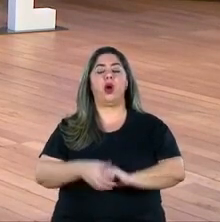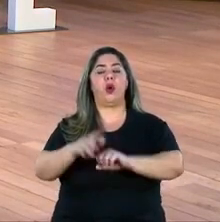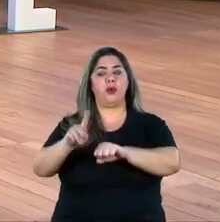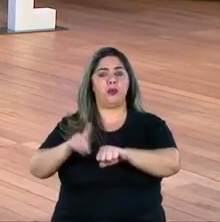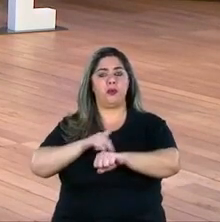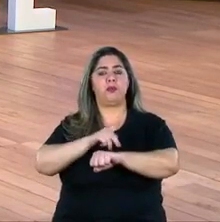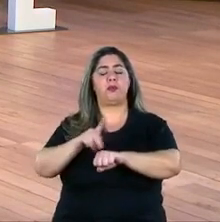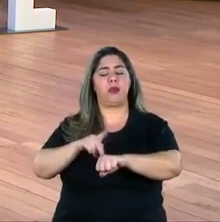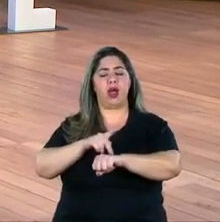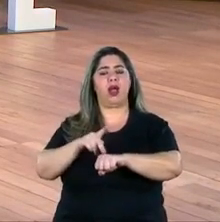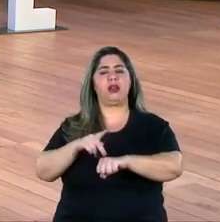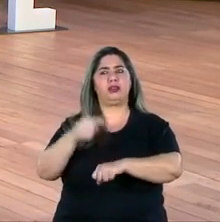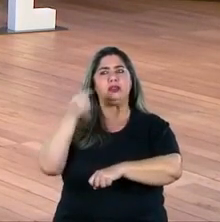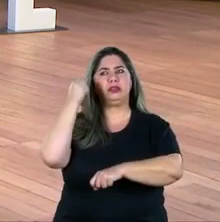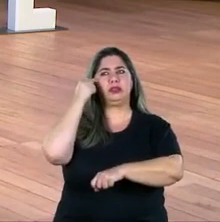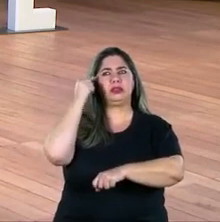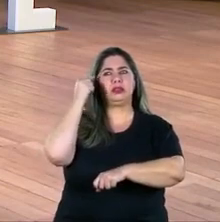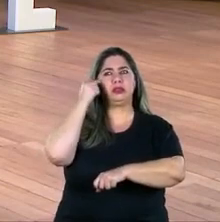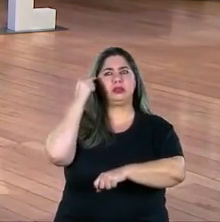que pretende